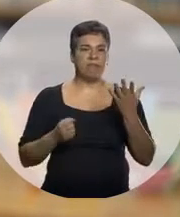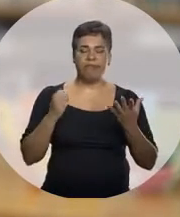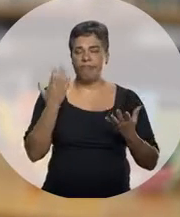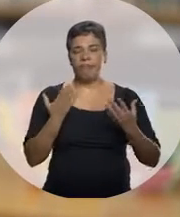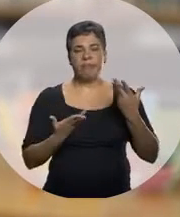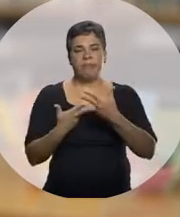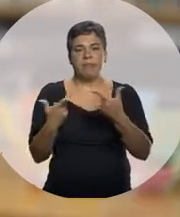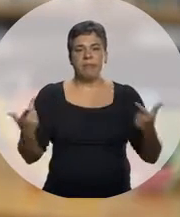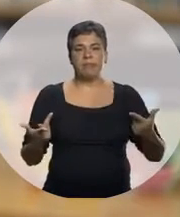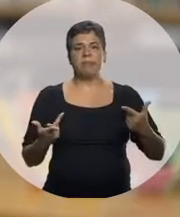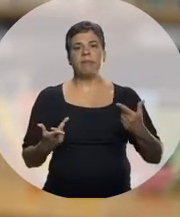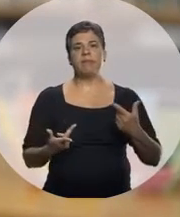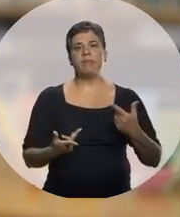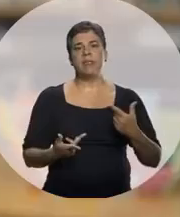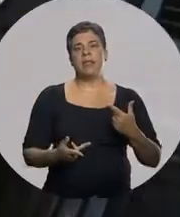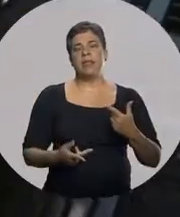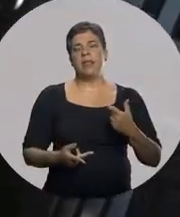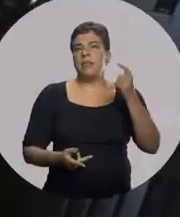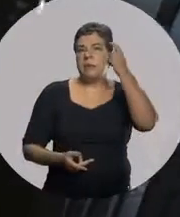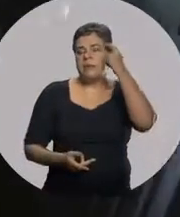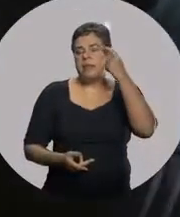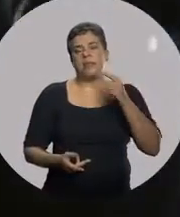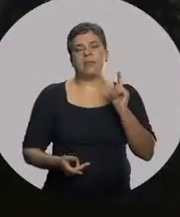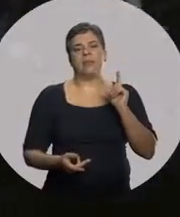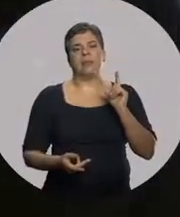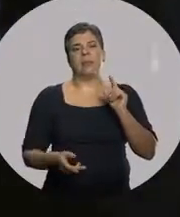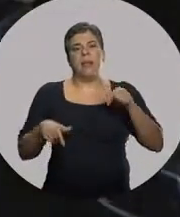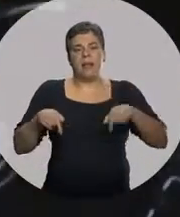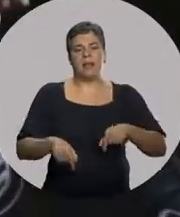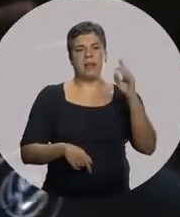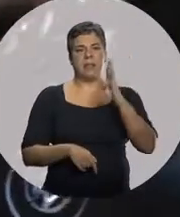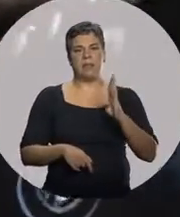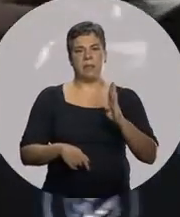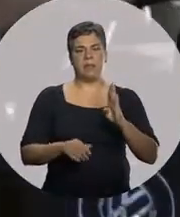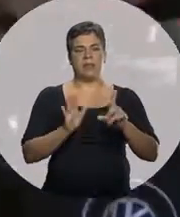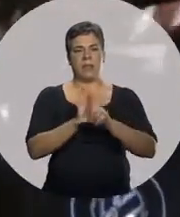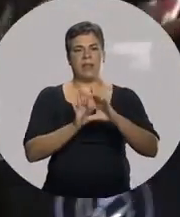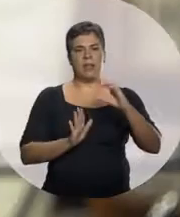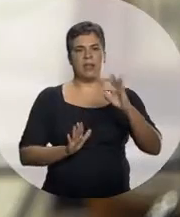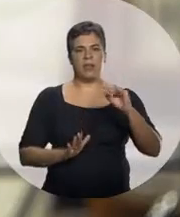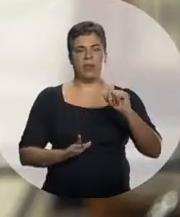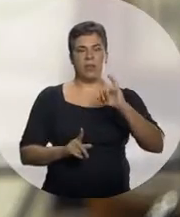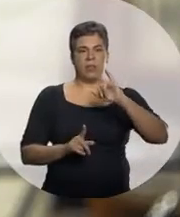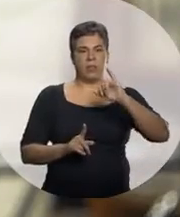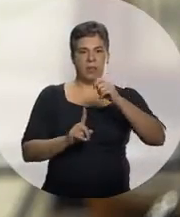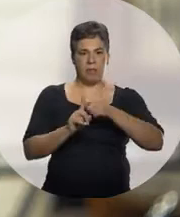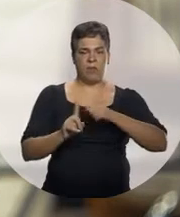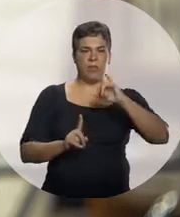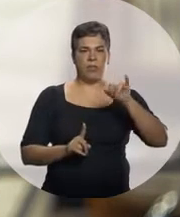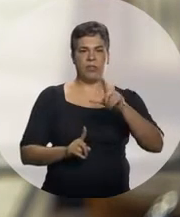série de questões que o mundo do trabalho antes eu acho que não pensava Aqui no Brasil, a lei de cotas Agora esse mês de julho de